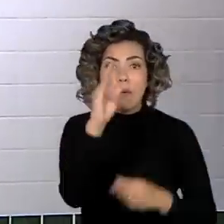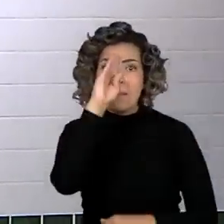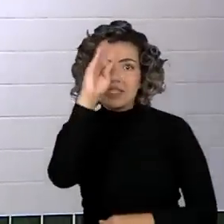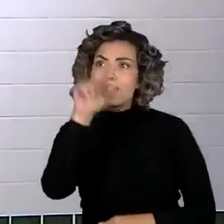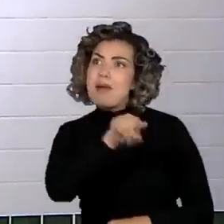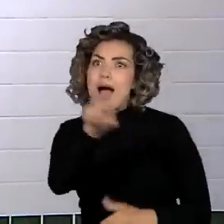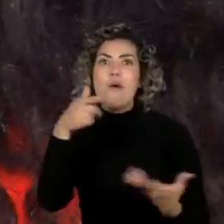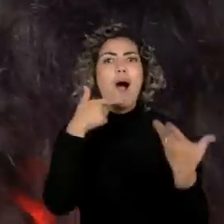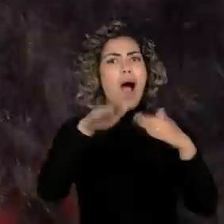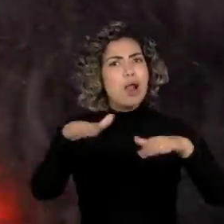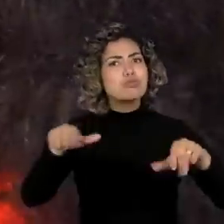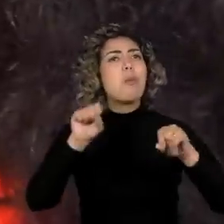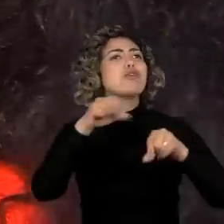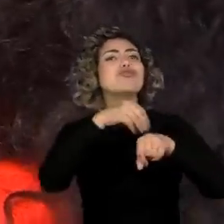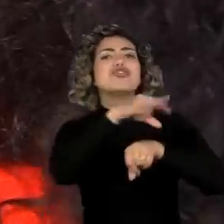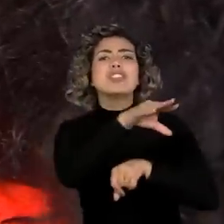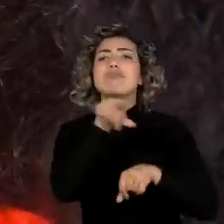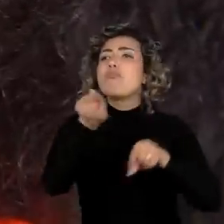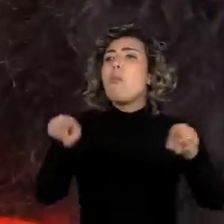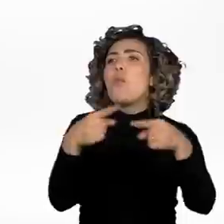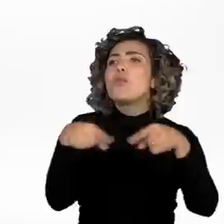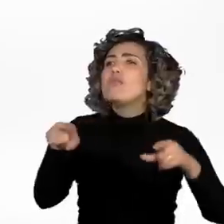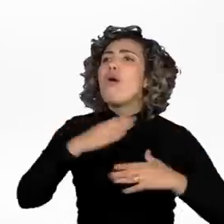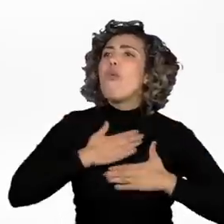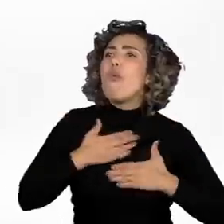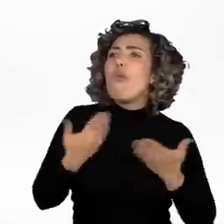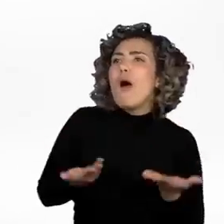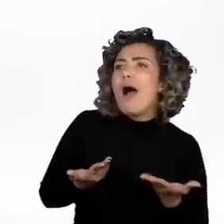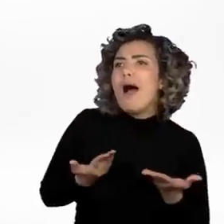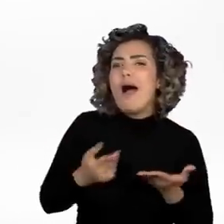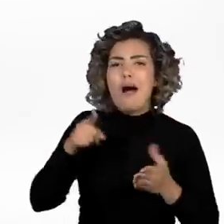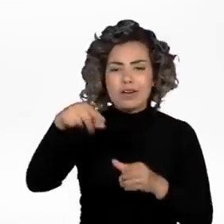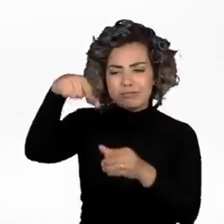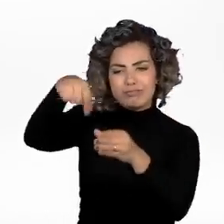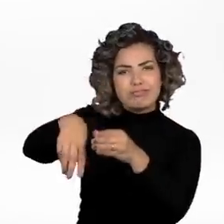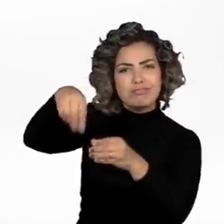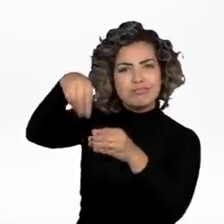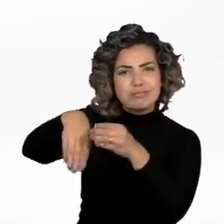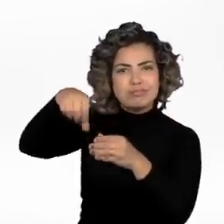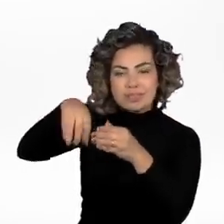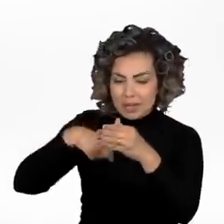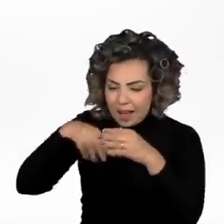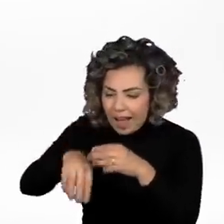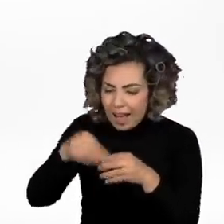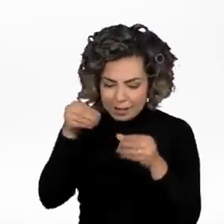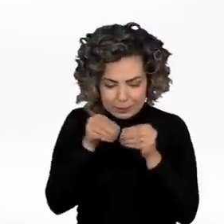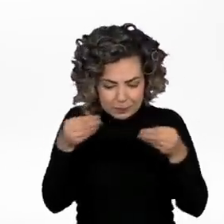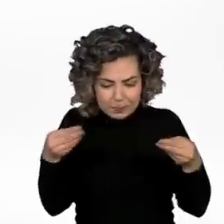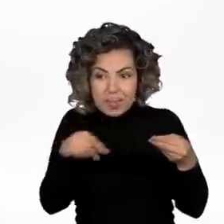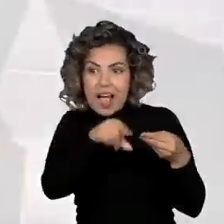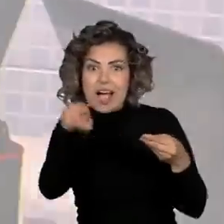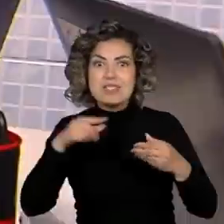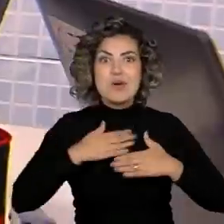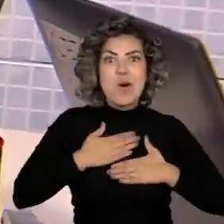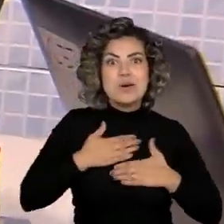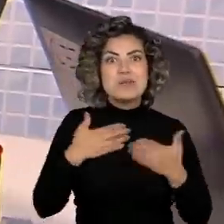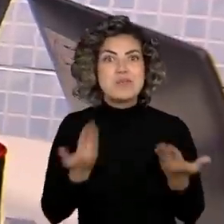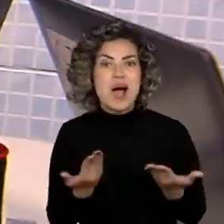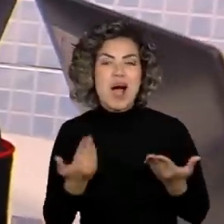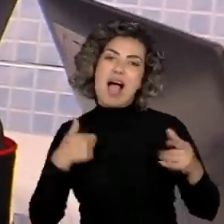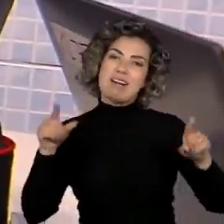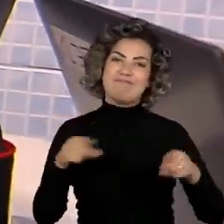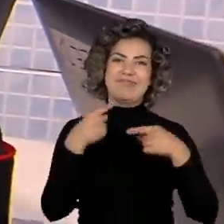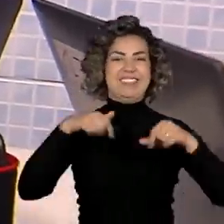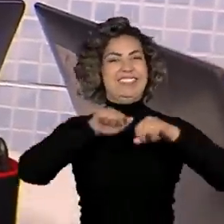sugestões de músicas. E a equipe da rádio faz até uma lista com as músicas mais tocadas da semana. Tudo